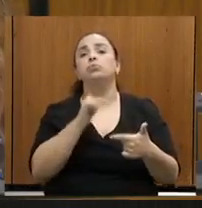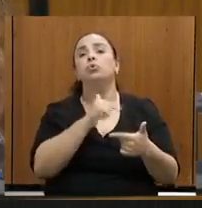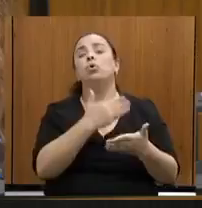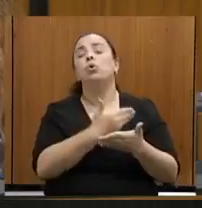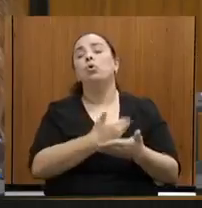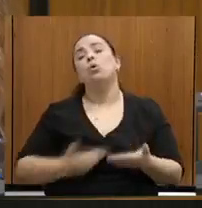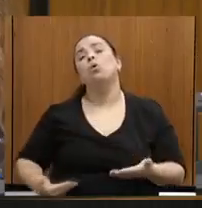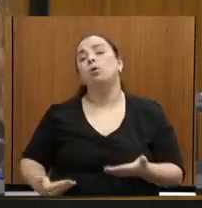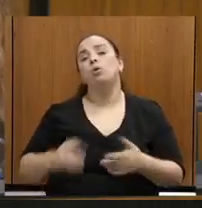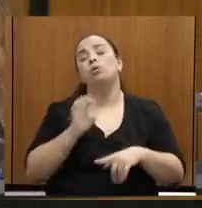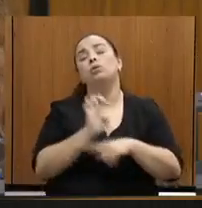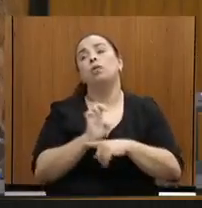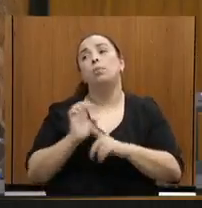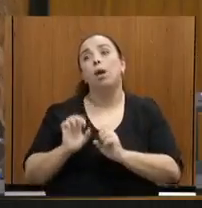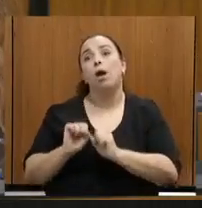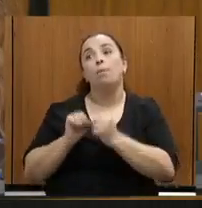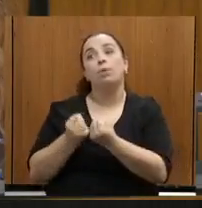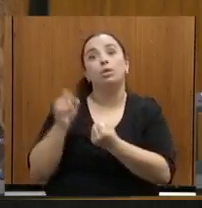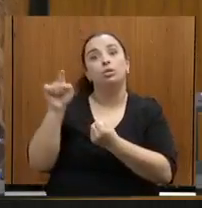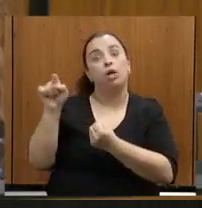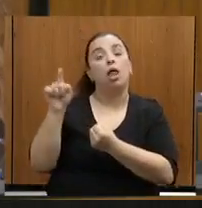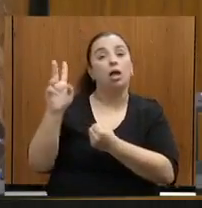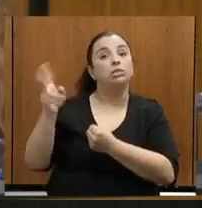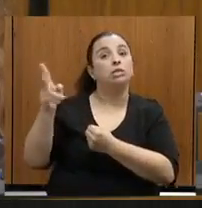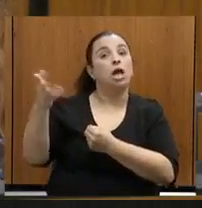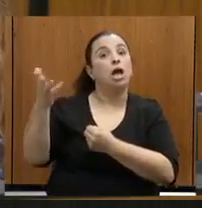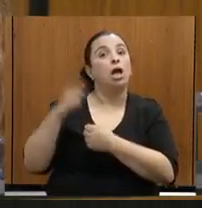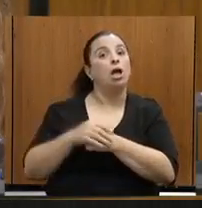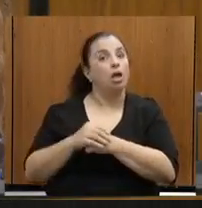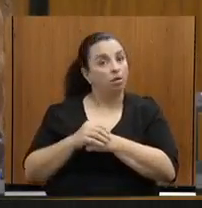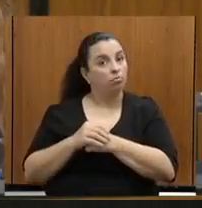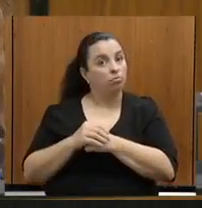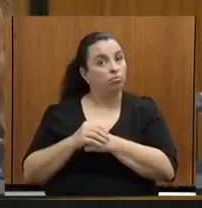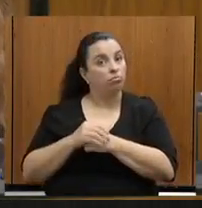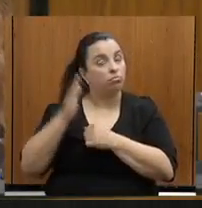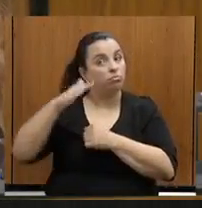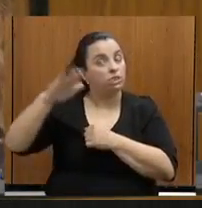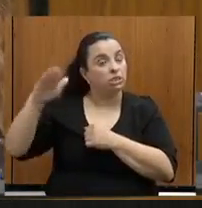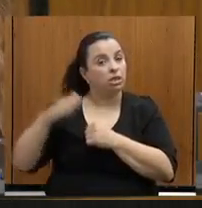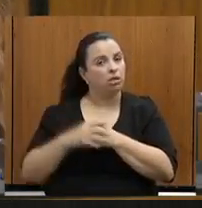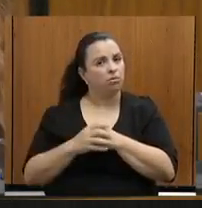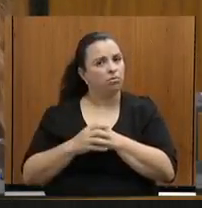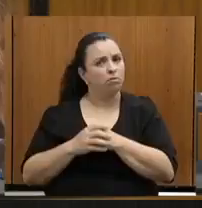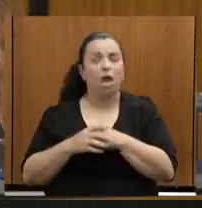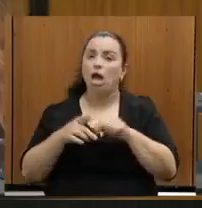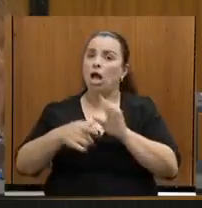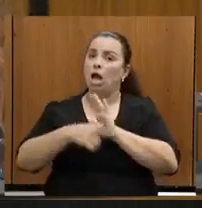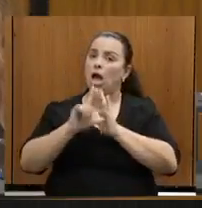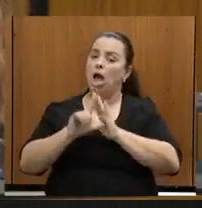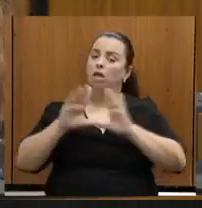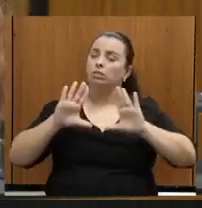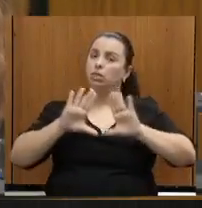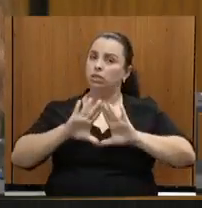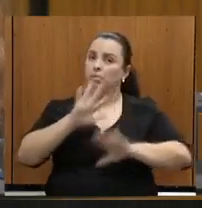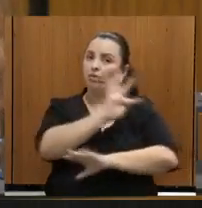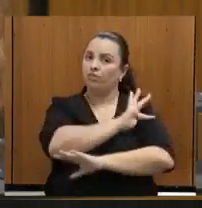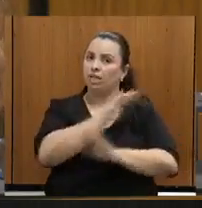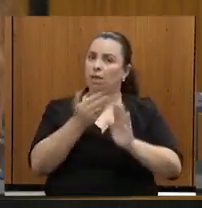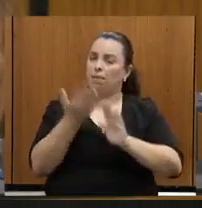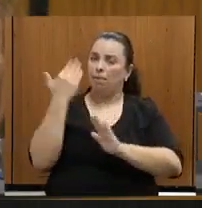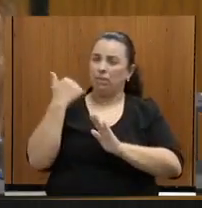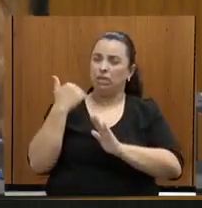Estado para proteger a Serra do Curral. Porque esse debate foi feito na Assembleia Fiscaliza anterior, eu trouxe essa